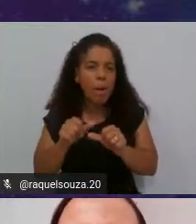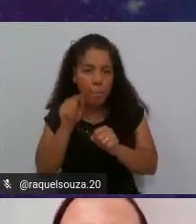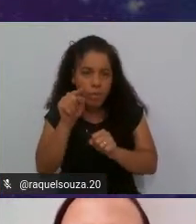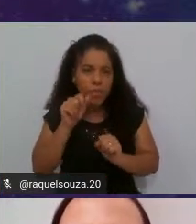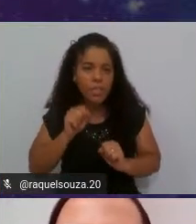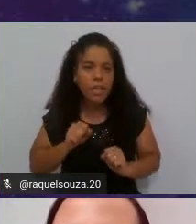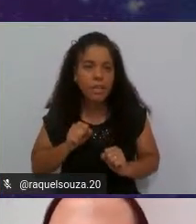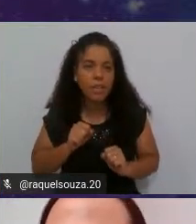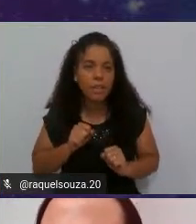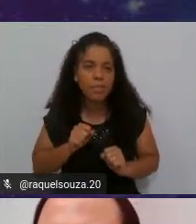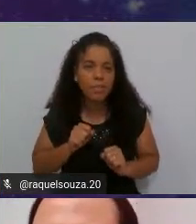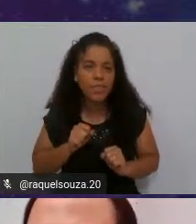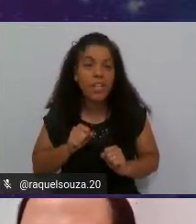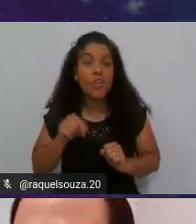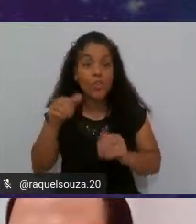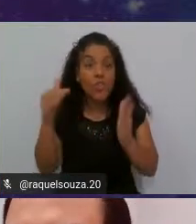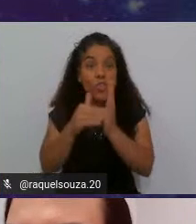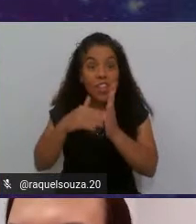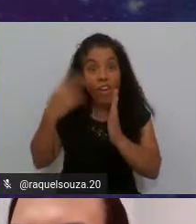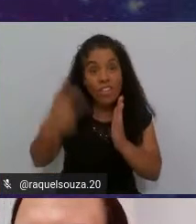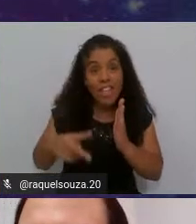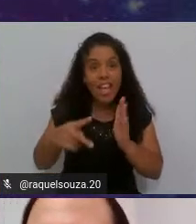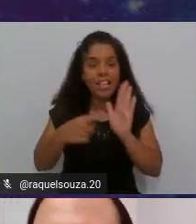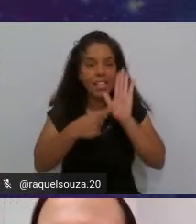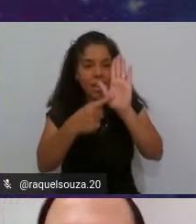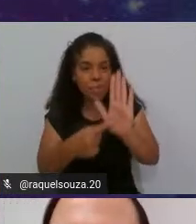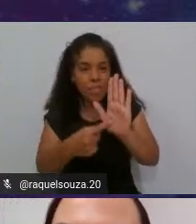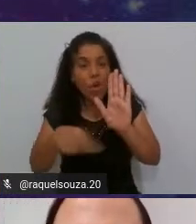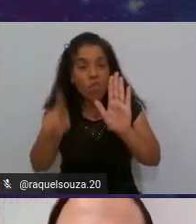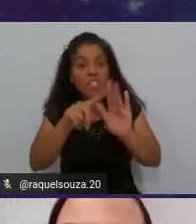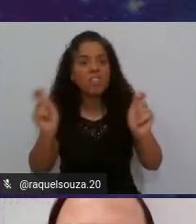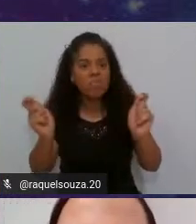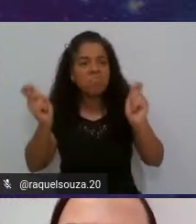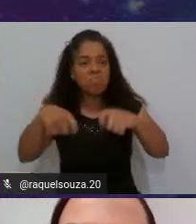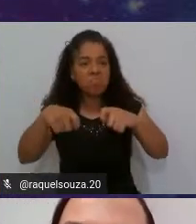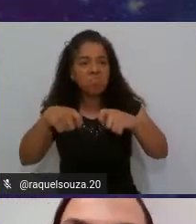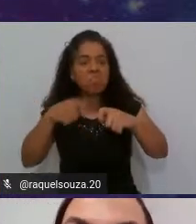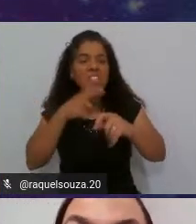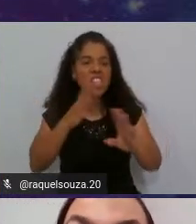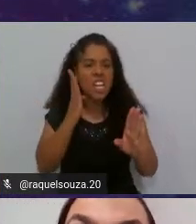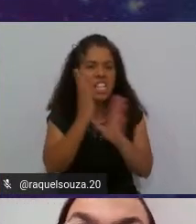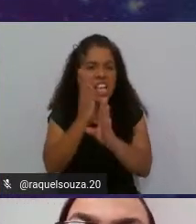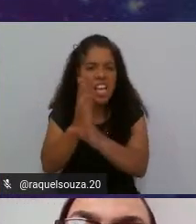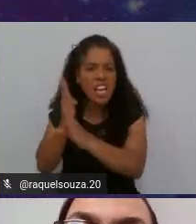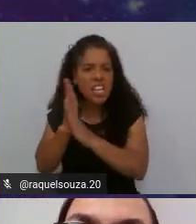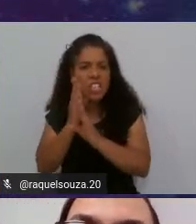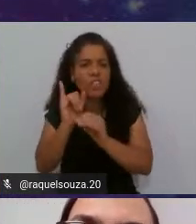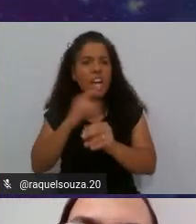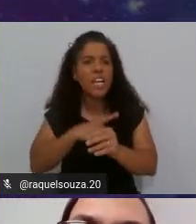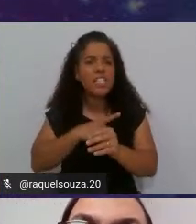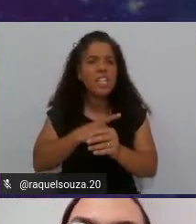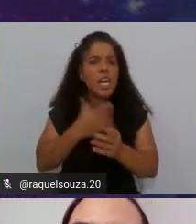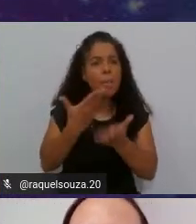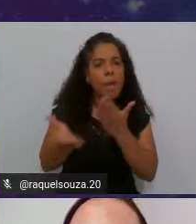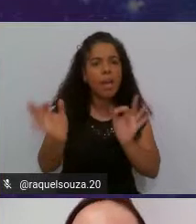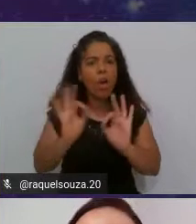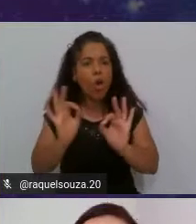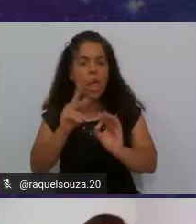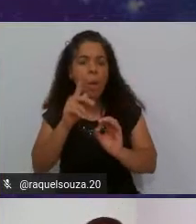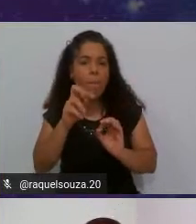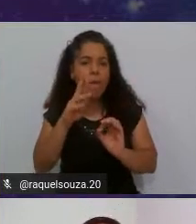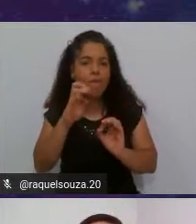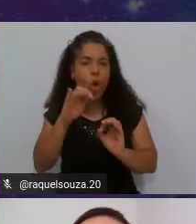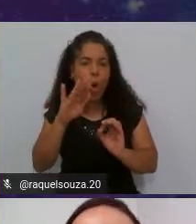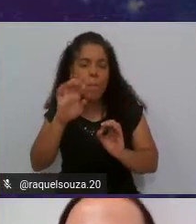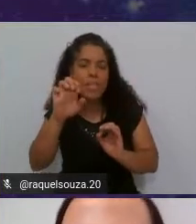você no final dessa apresentação você será capaz de identificar se a perca ou não de performance na sua